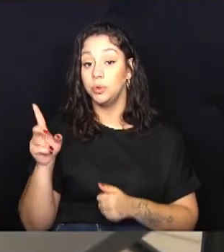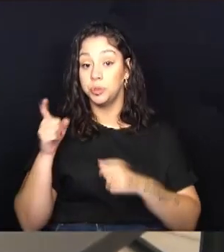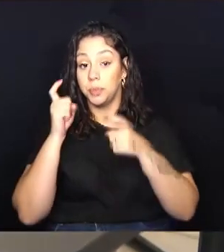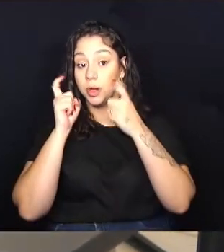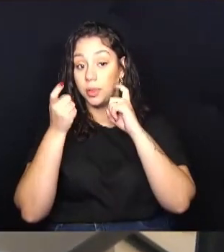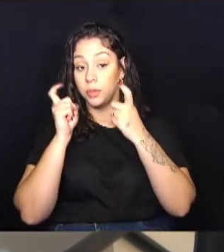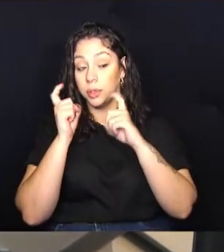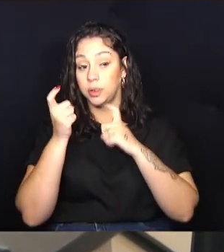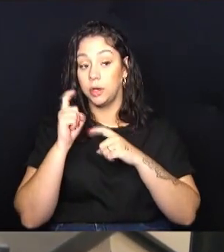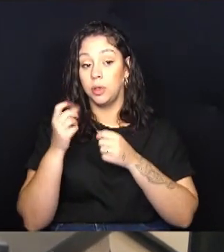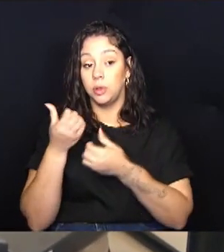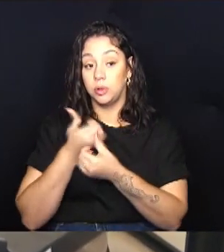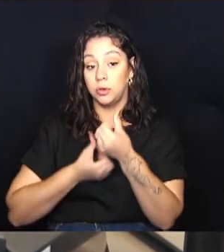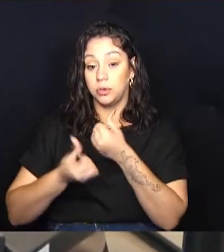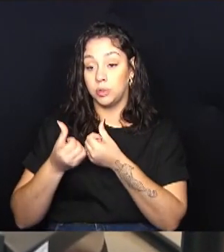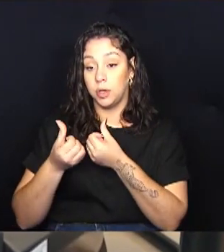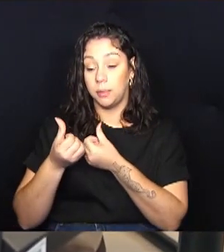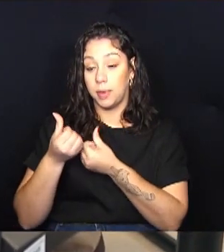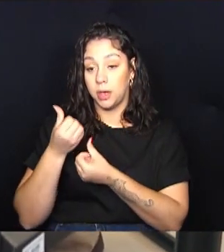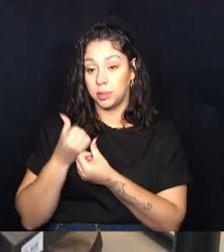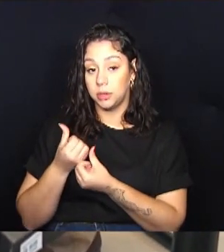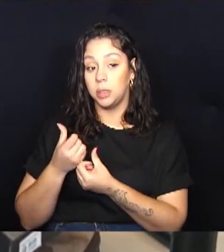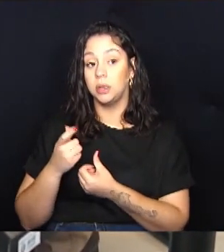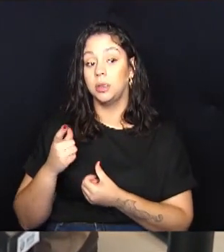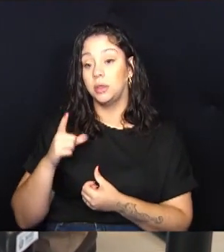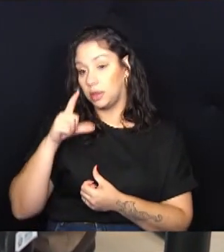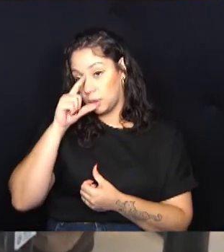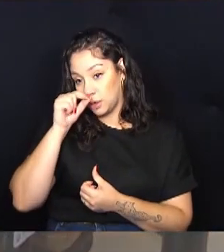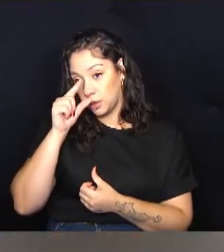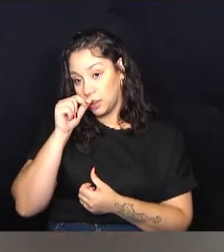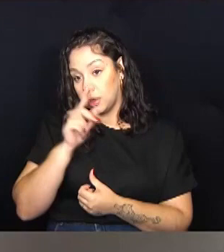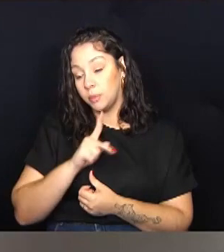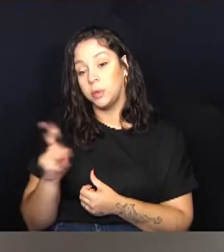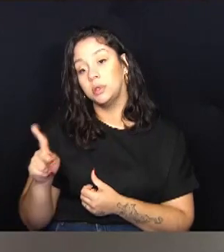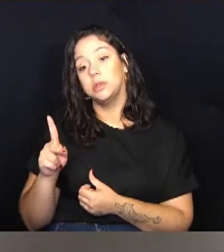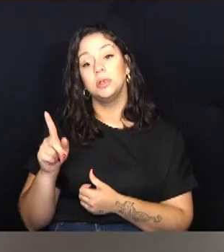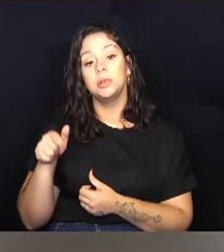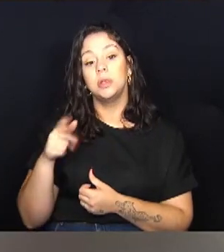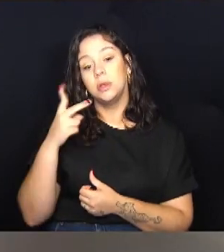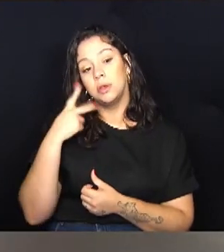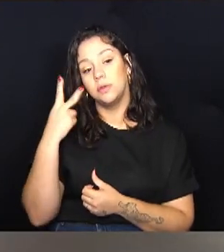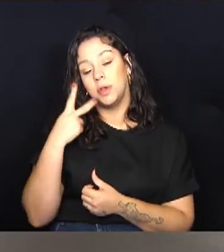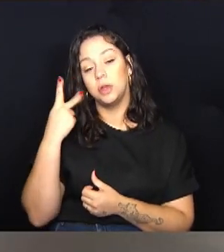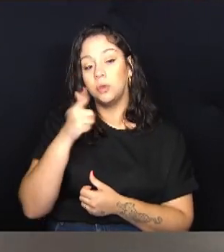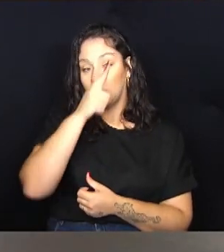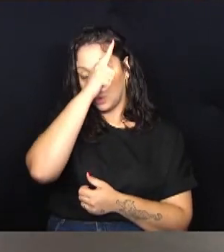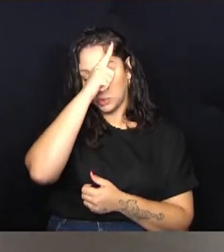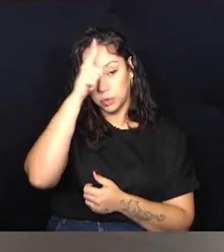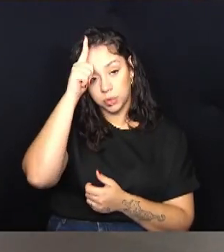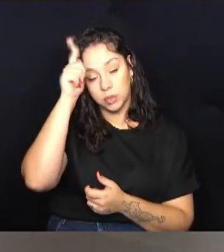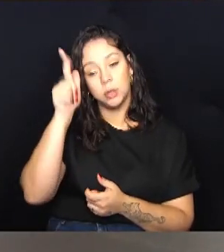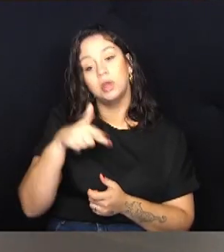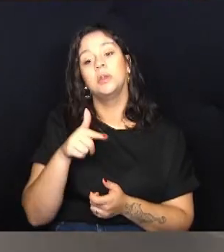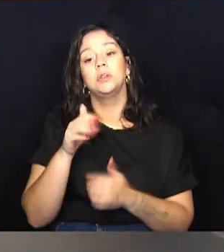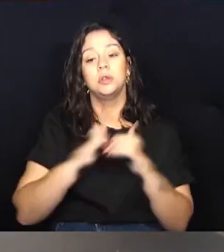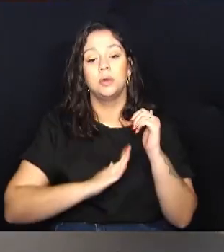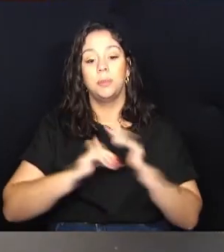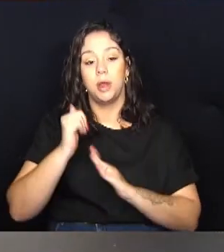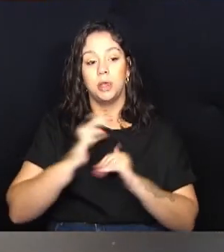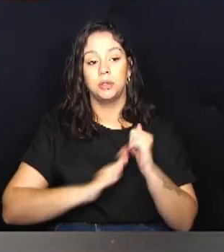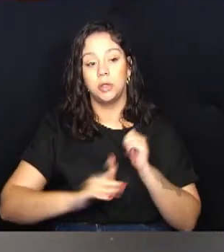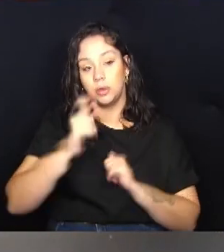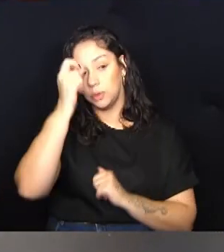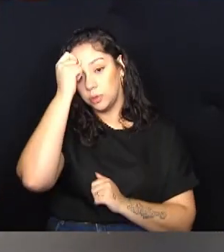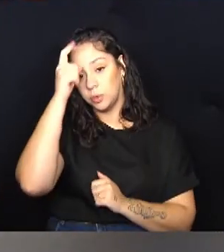Arnaldo Salvetti como responsável, o projeto de lei de autoria do vereador Gustavo Peta. Sobre a atividade cultural e artística,